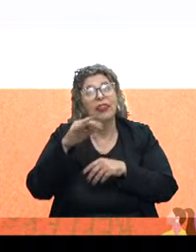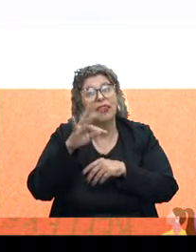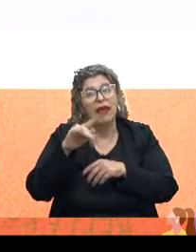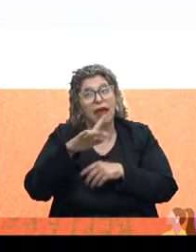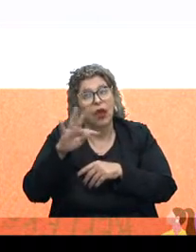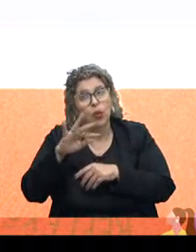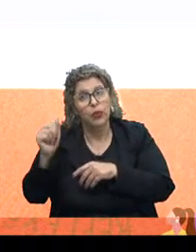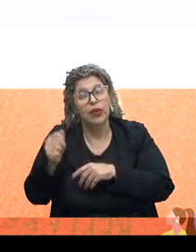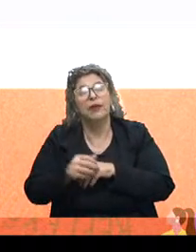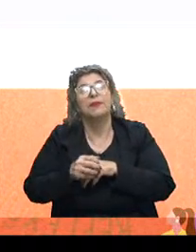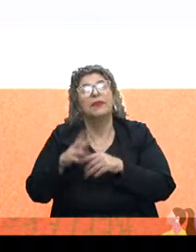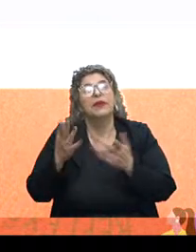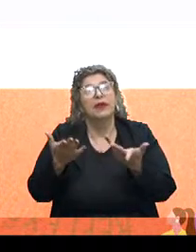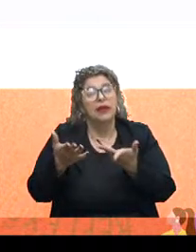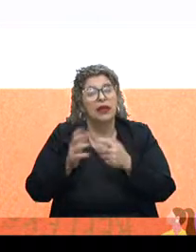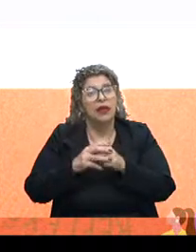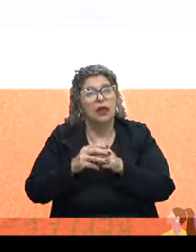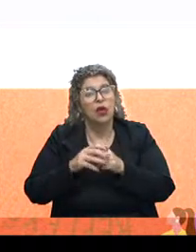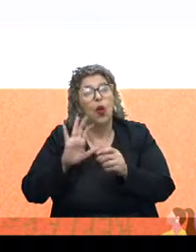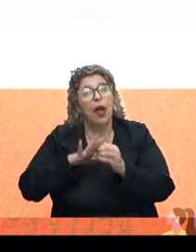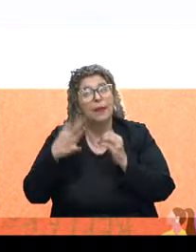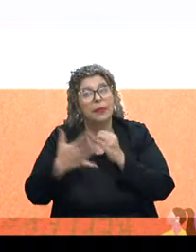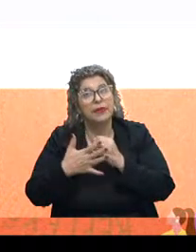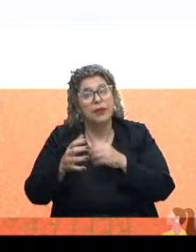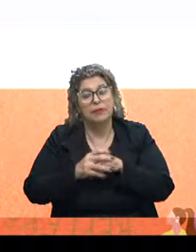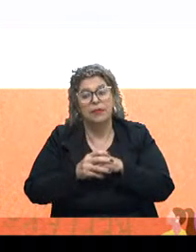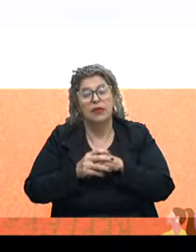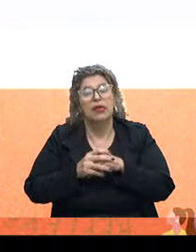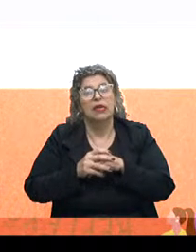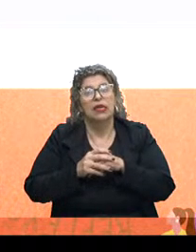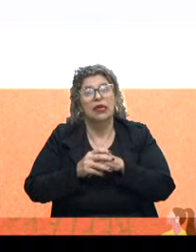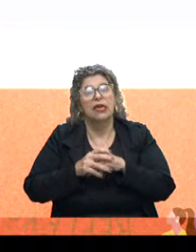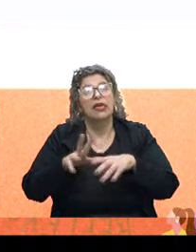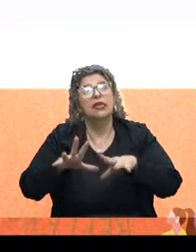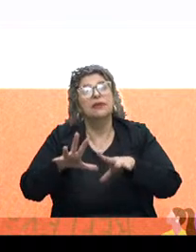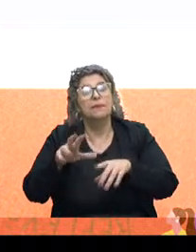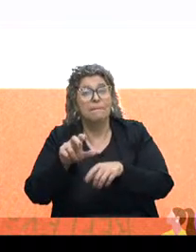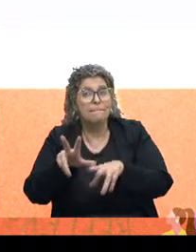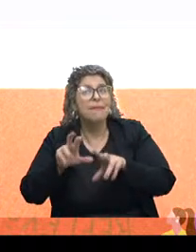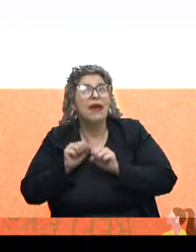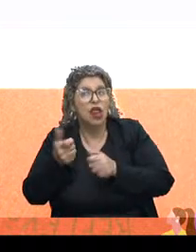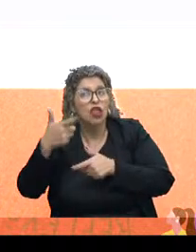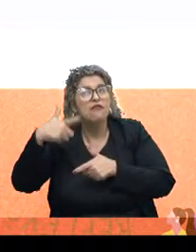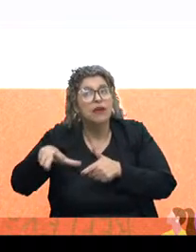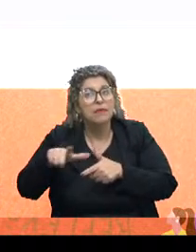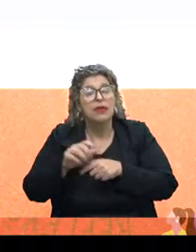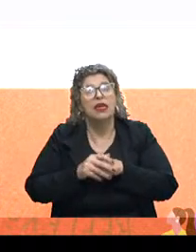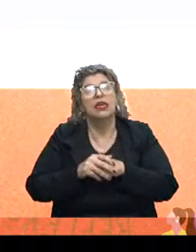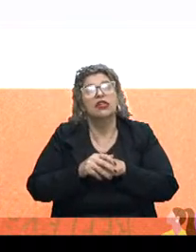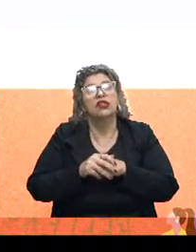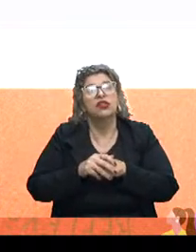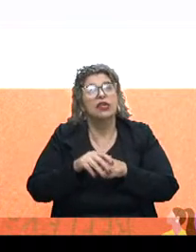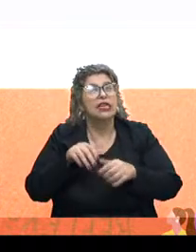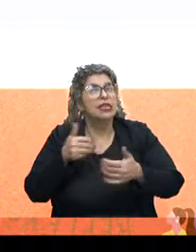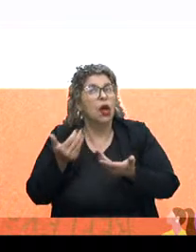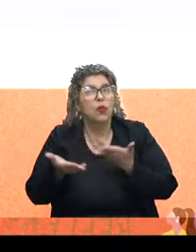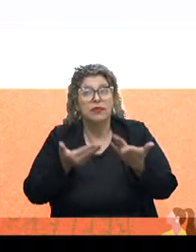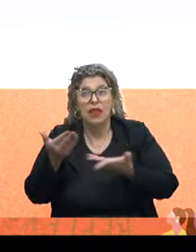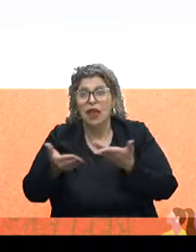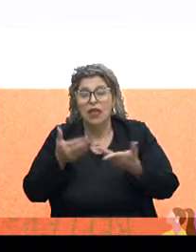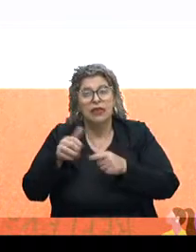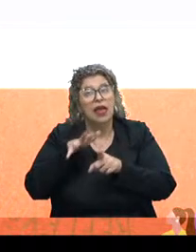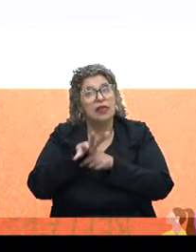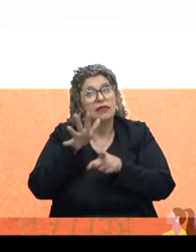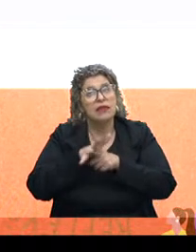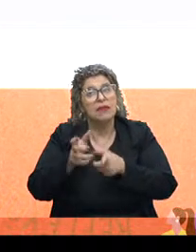pessoas têm medo com a pandemia, em se infectar com a COVID, e também de não tratar as